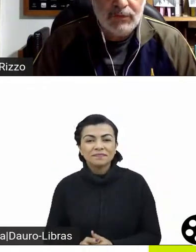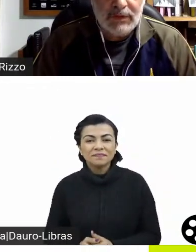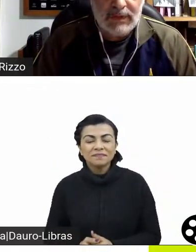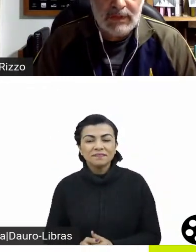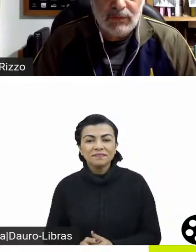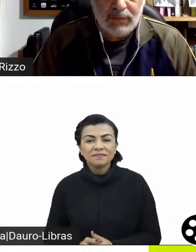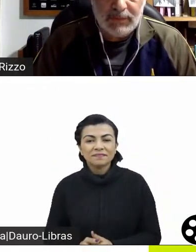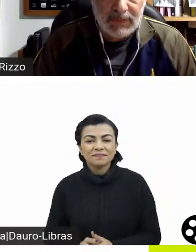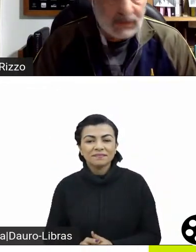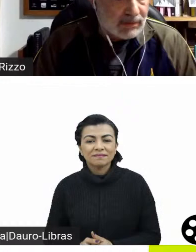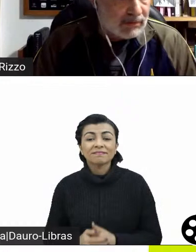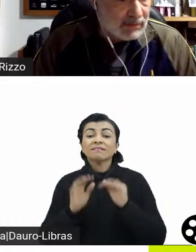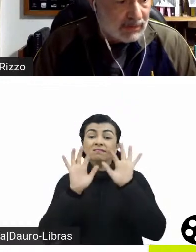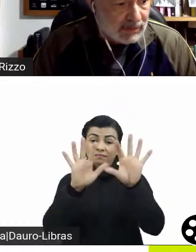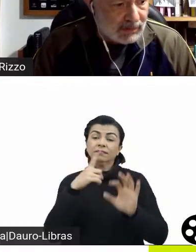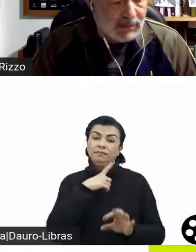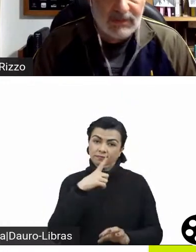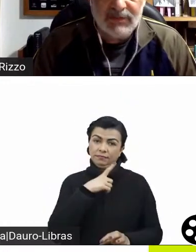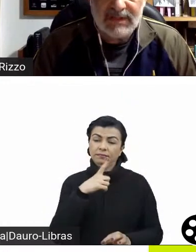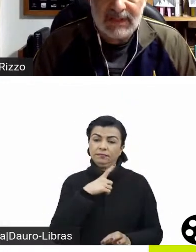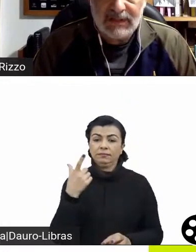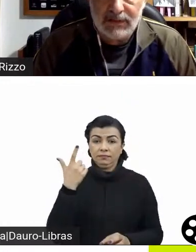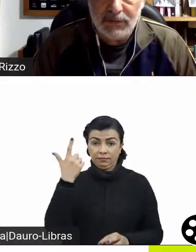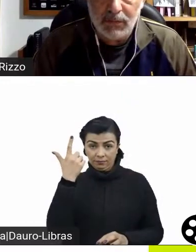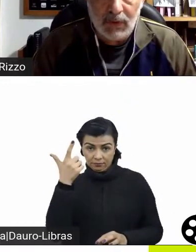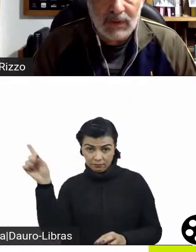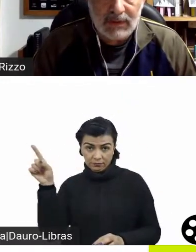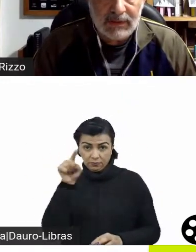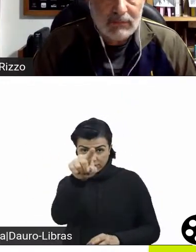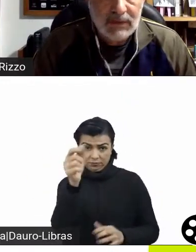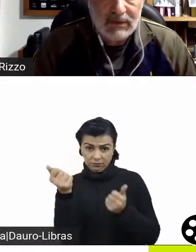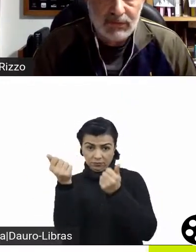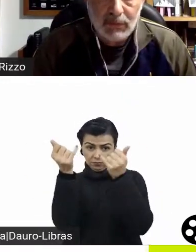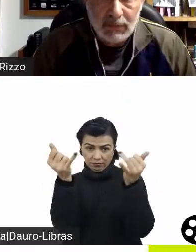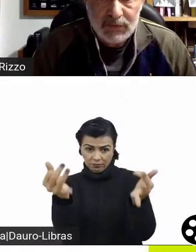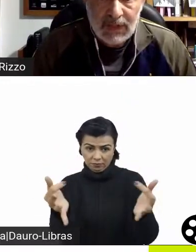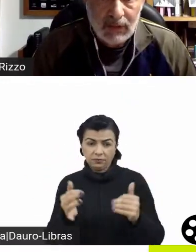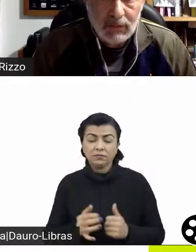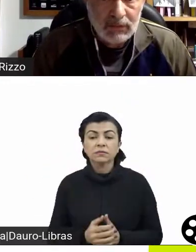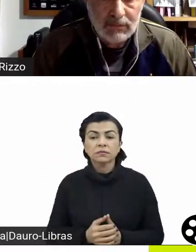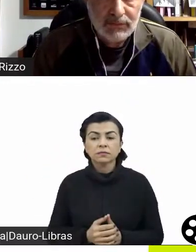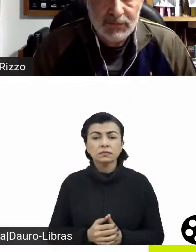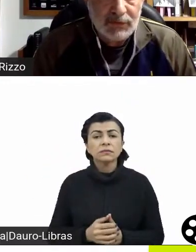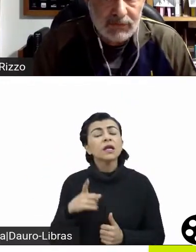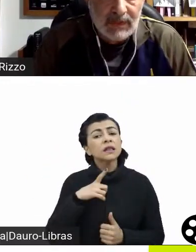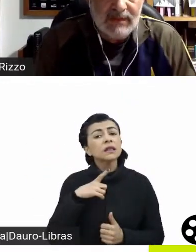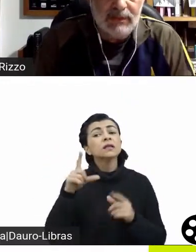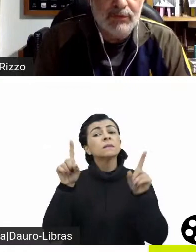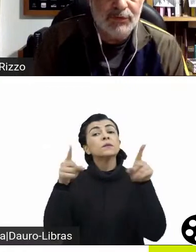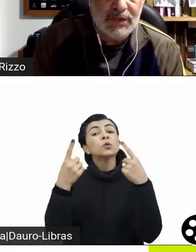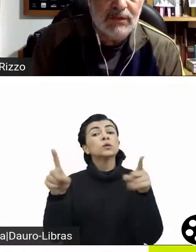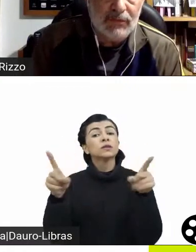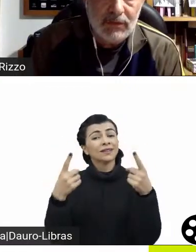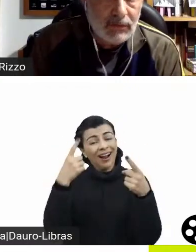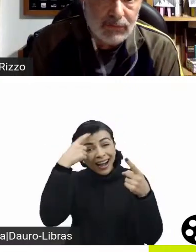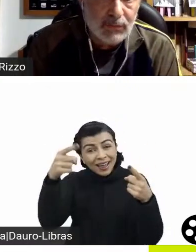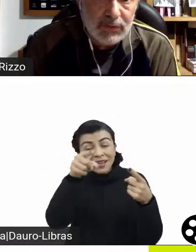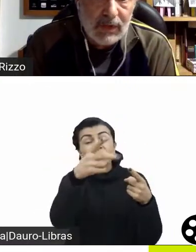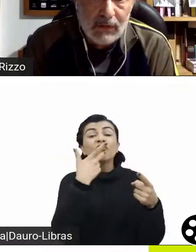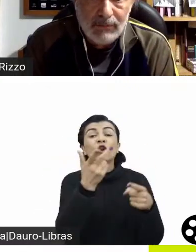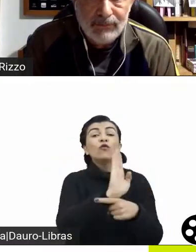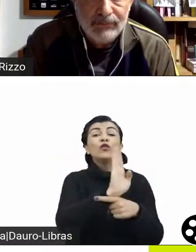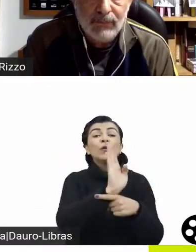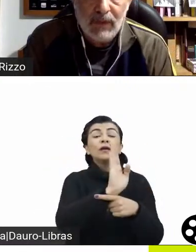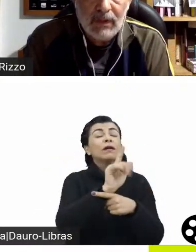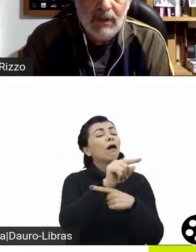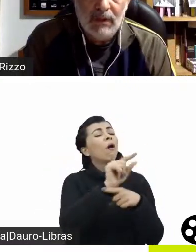Juliana, voltando àquela tua primeira levantada de bola, esse filme é musical. Se a gente falar em termos de gêneros, esse um filme